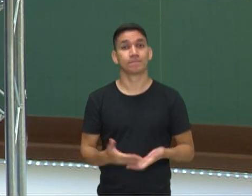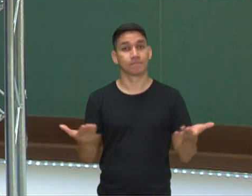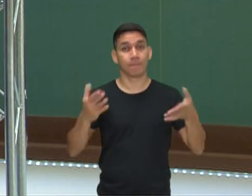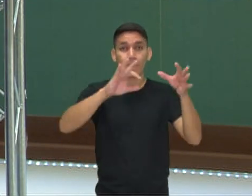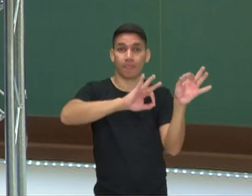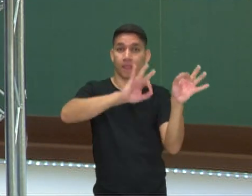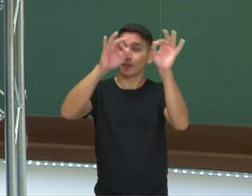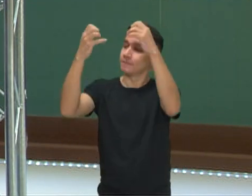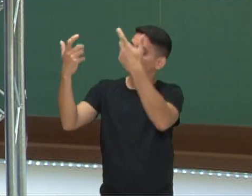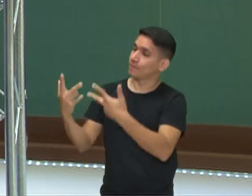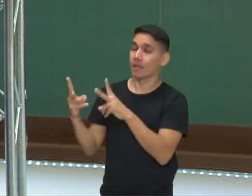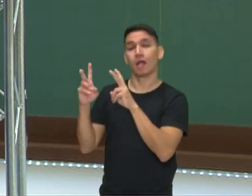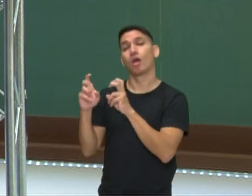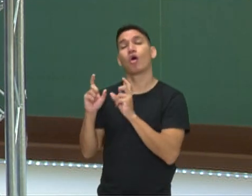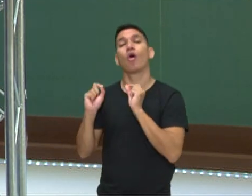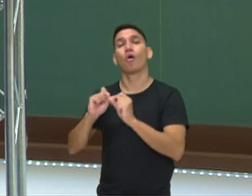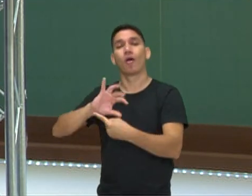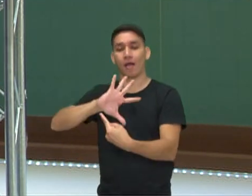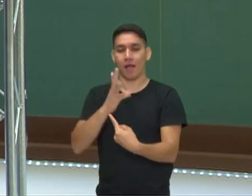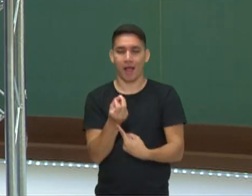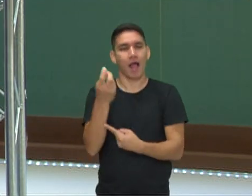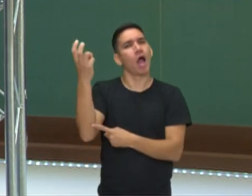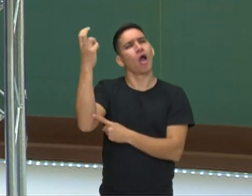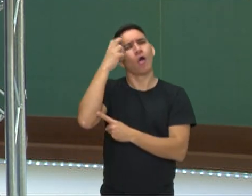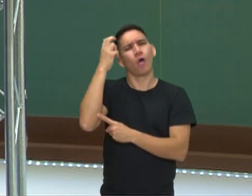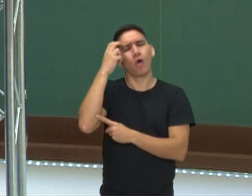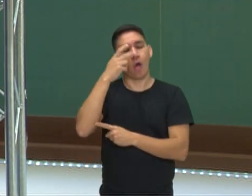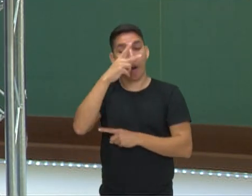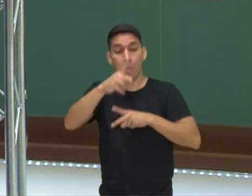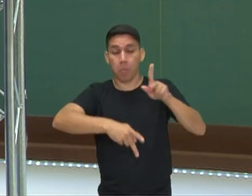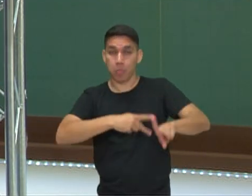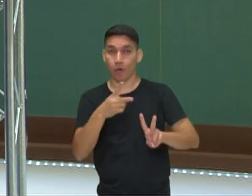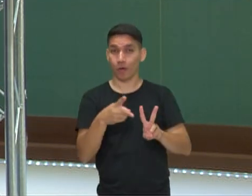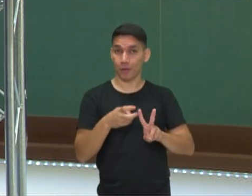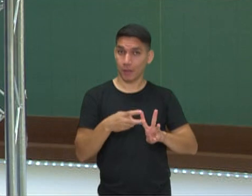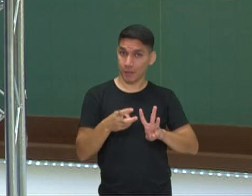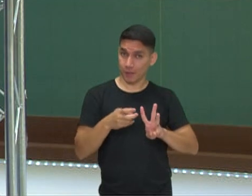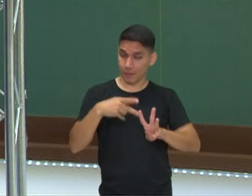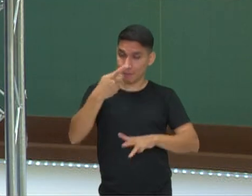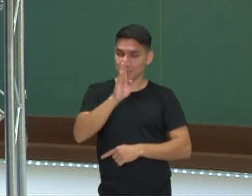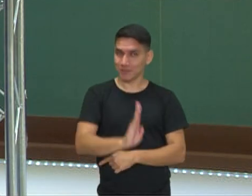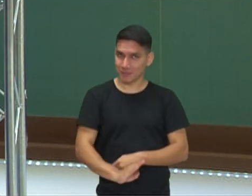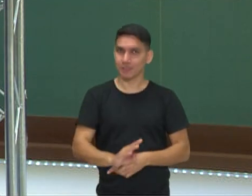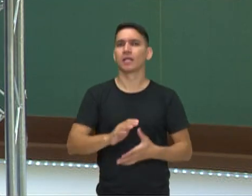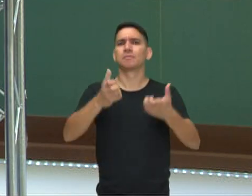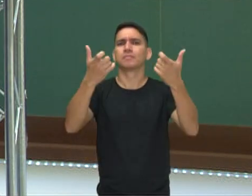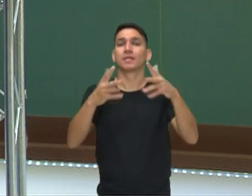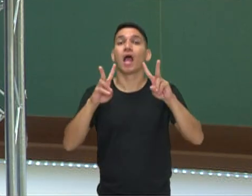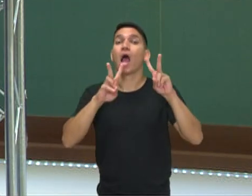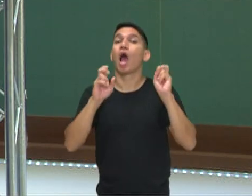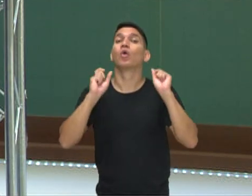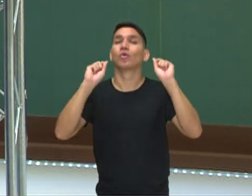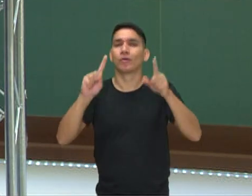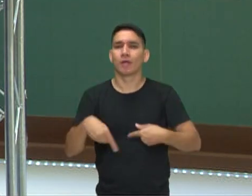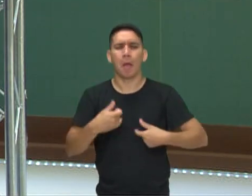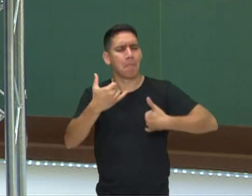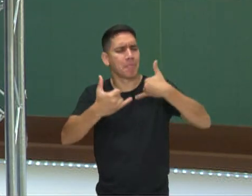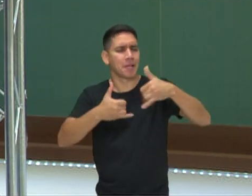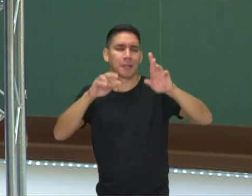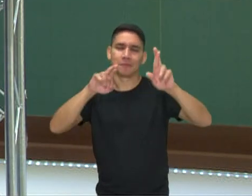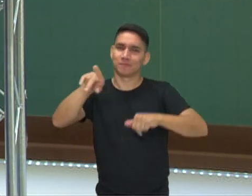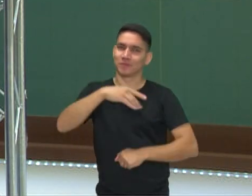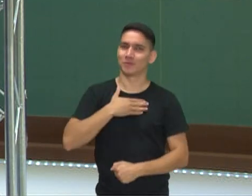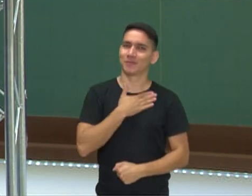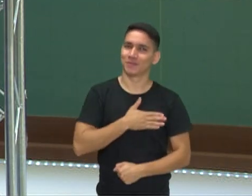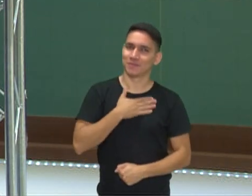Nesse vídeo nós falamos sobre arte e cultura dos povos indígenas brasileiros. Falamos sobre as brincadeiras. Espero